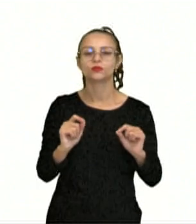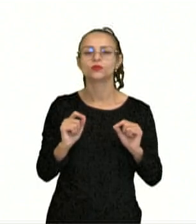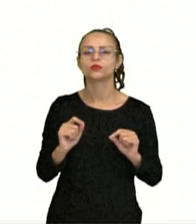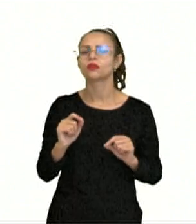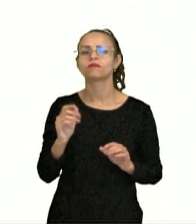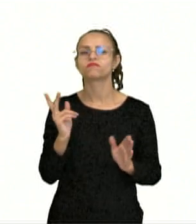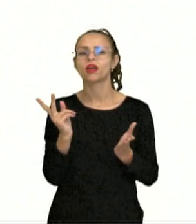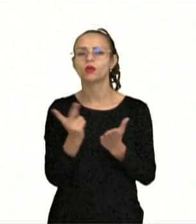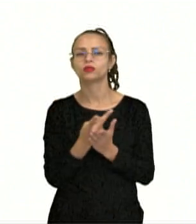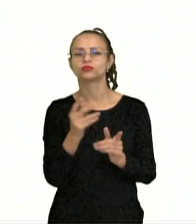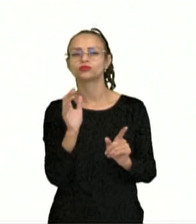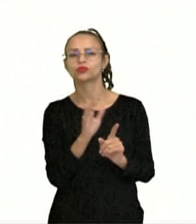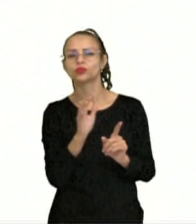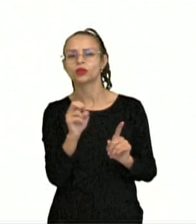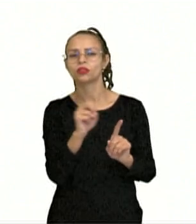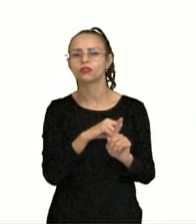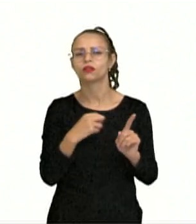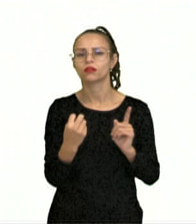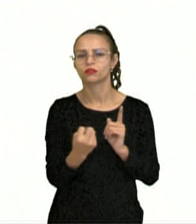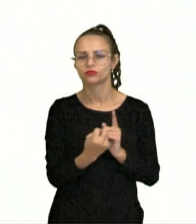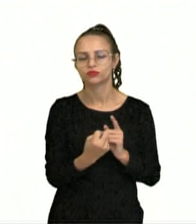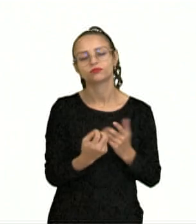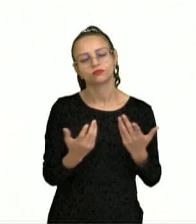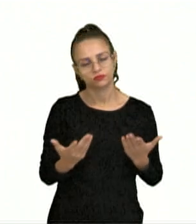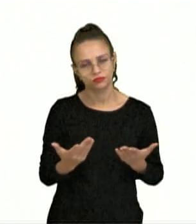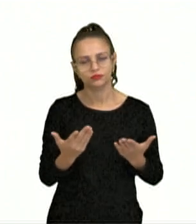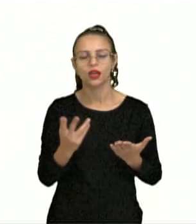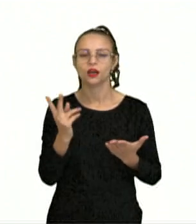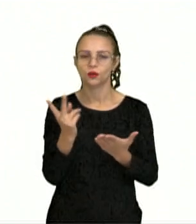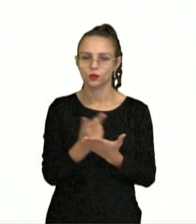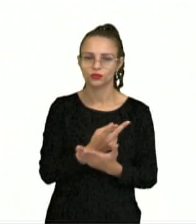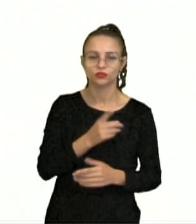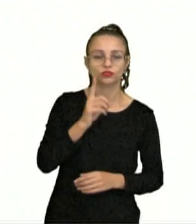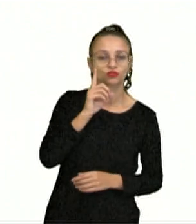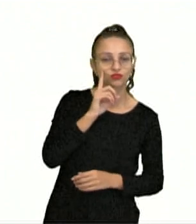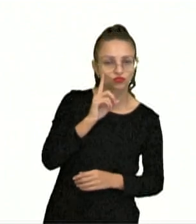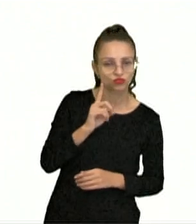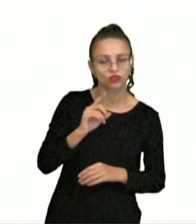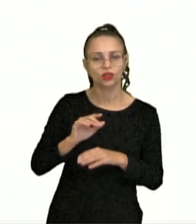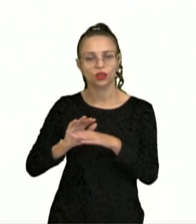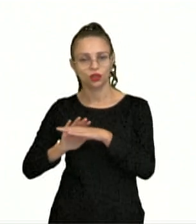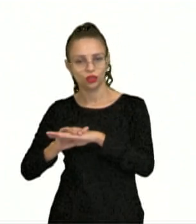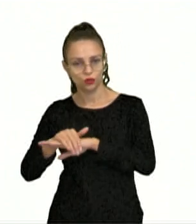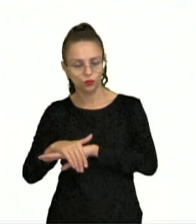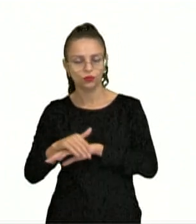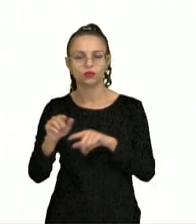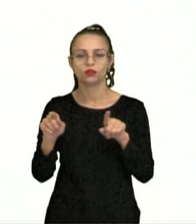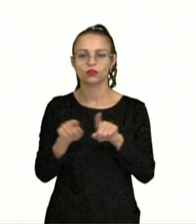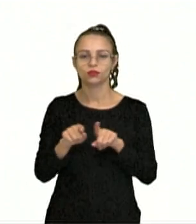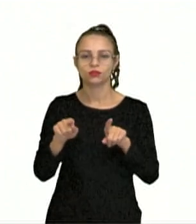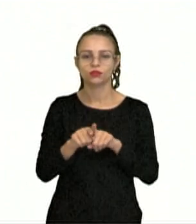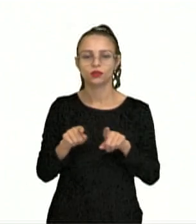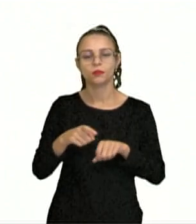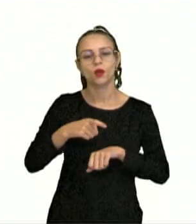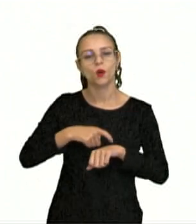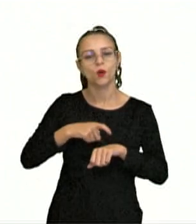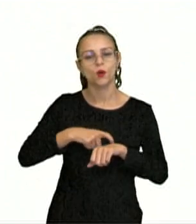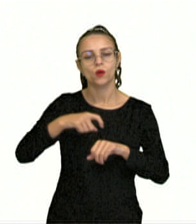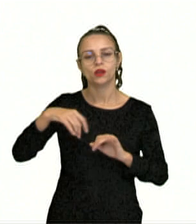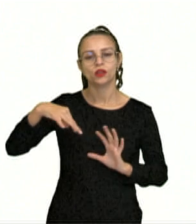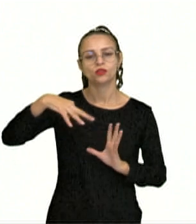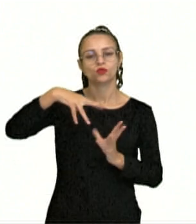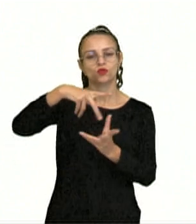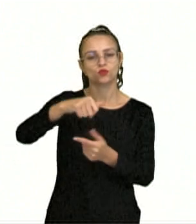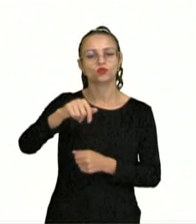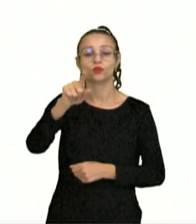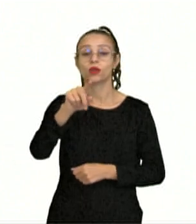consequências da rotação? A sucessão dos dias e noites e a distribuição das horas no mundo, que nós